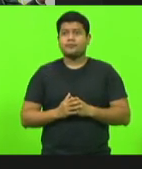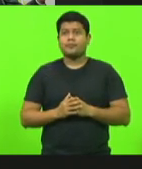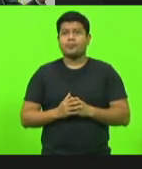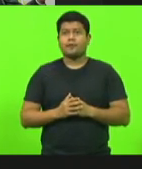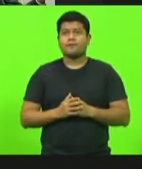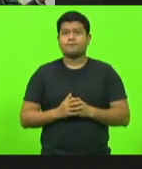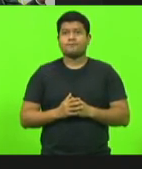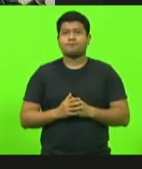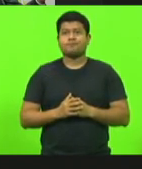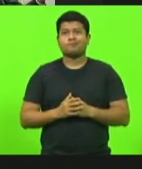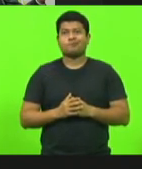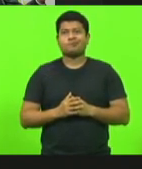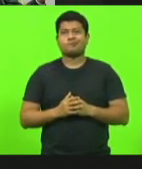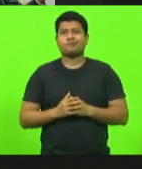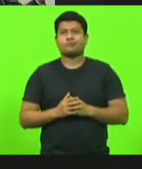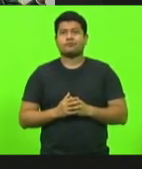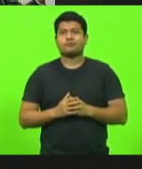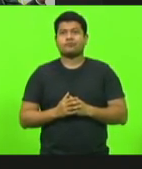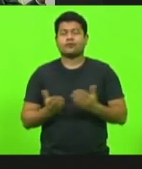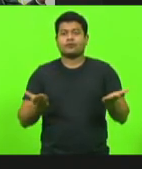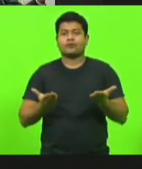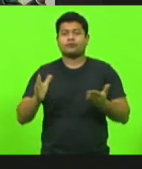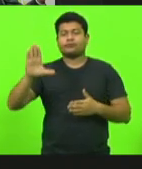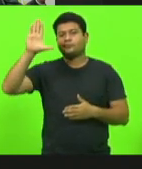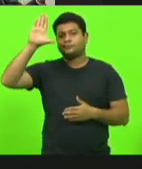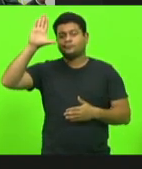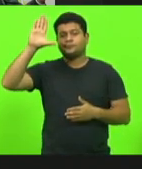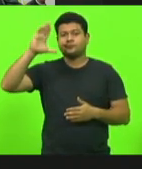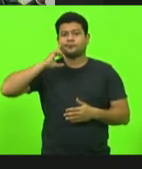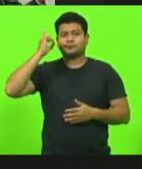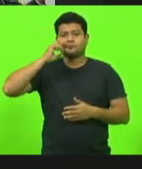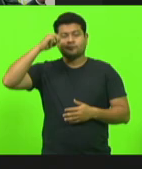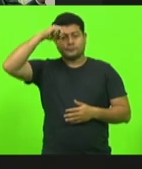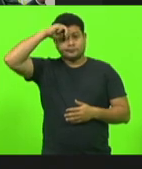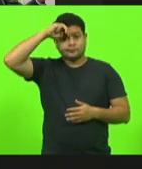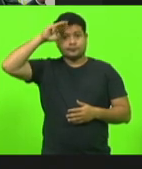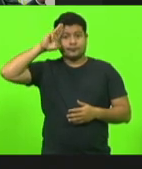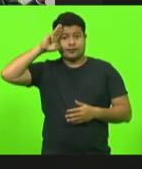Obrigado, deputado. Pela ordem, deputado Sérgio Motta.